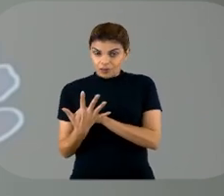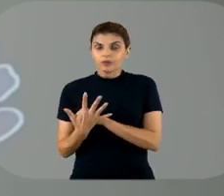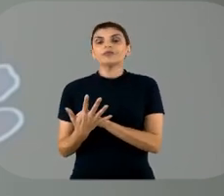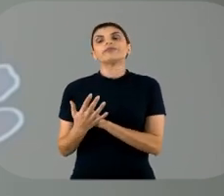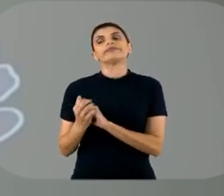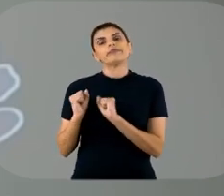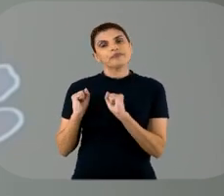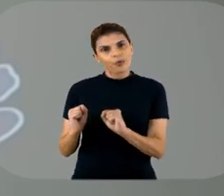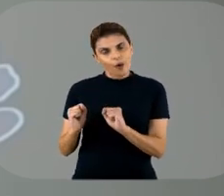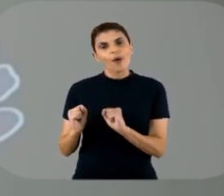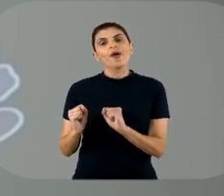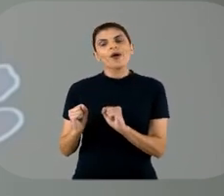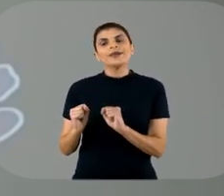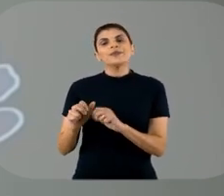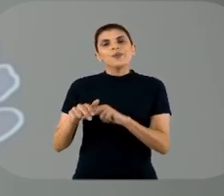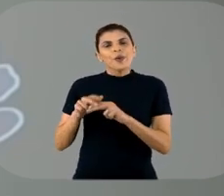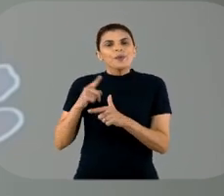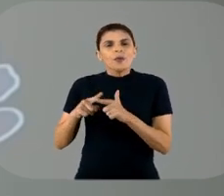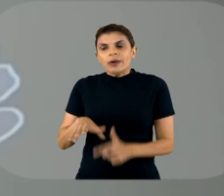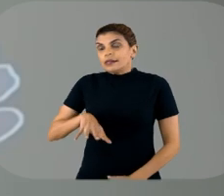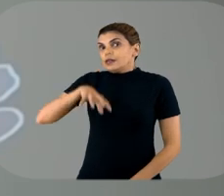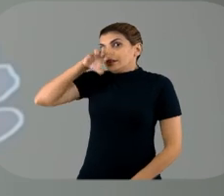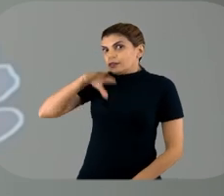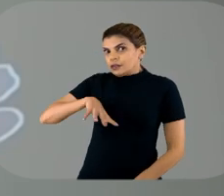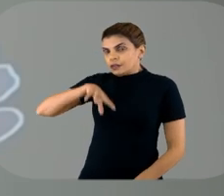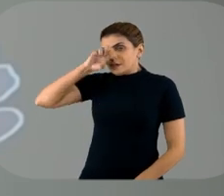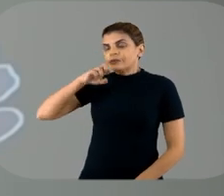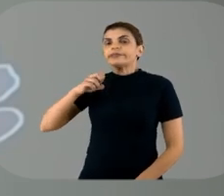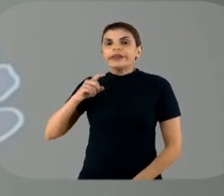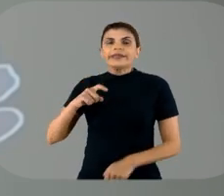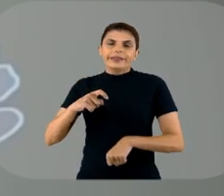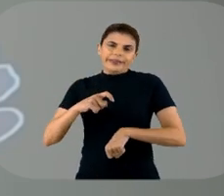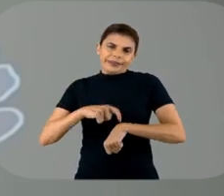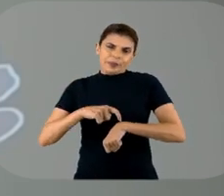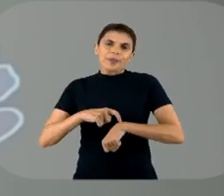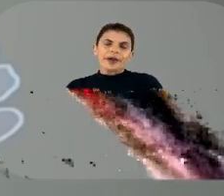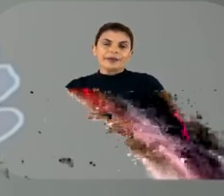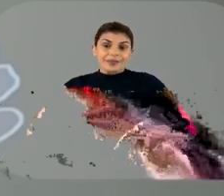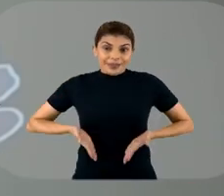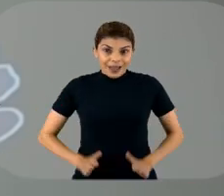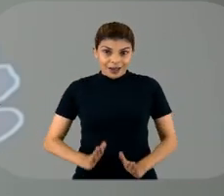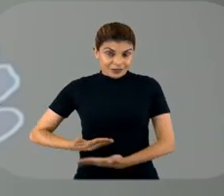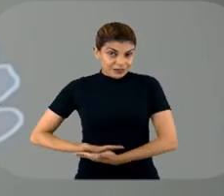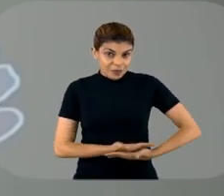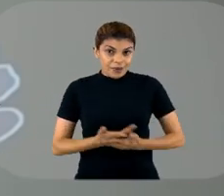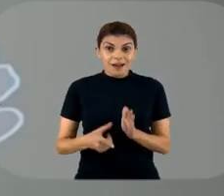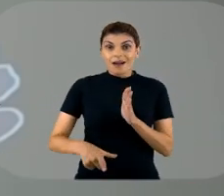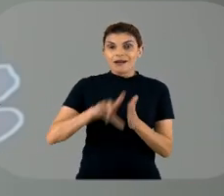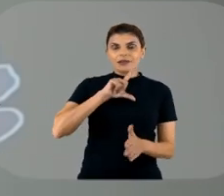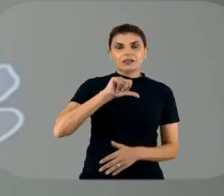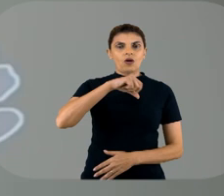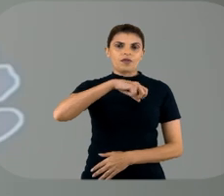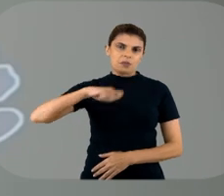acabam, por causa de insuficiência respiratória, levando a parto prematuro, e a prematuridade em si seria um